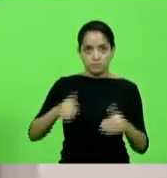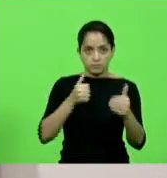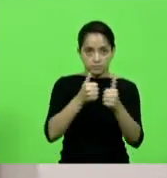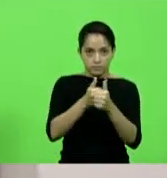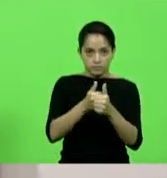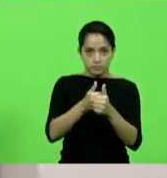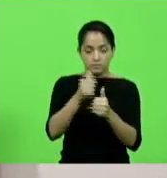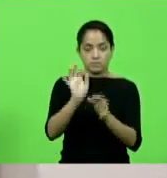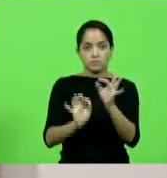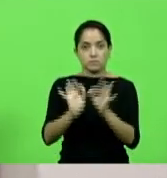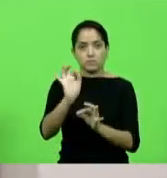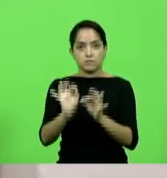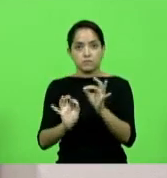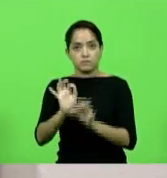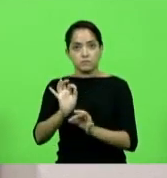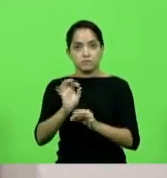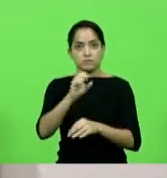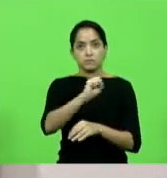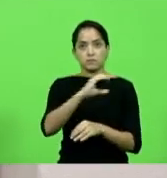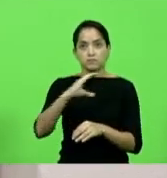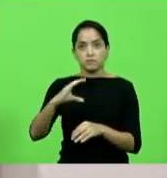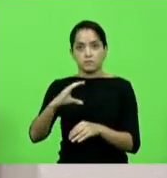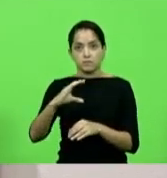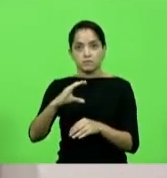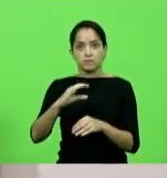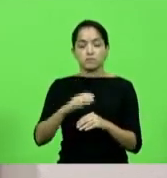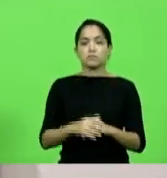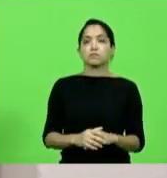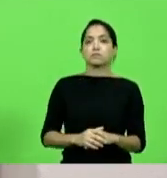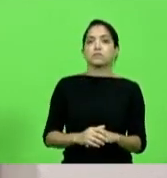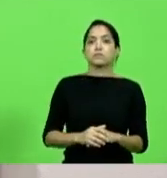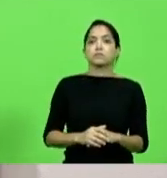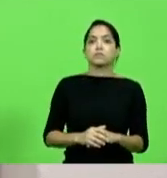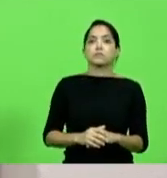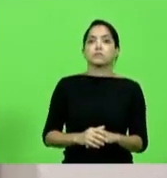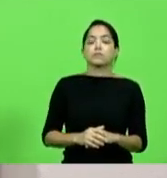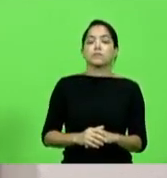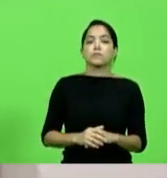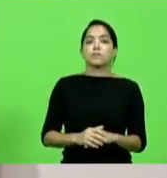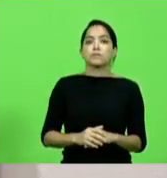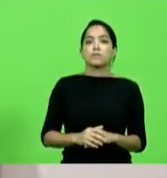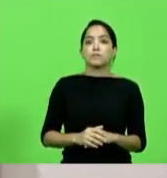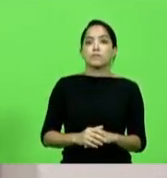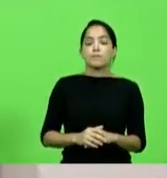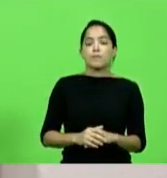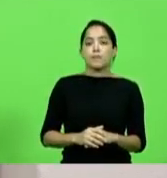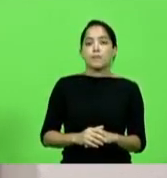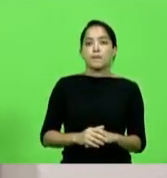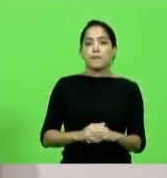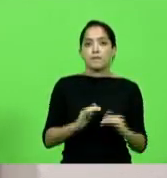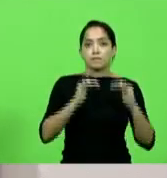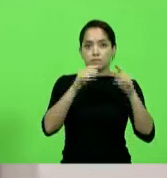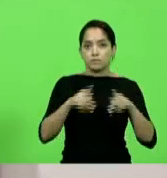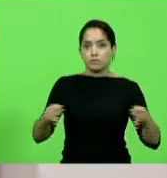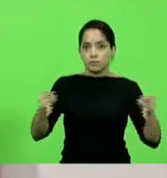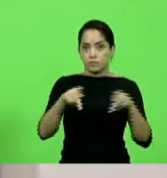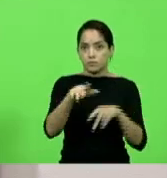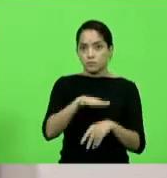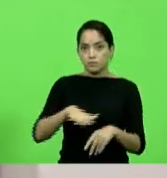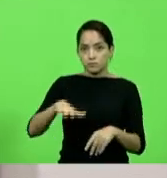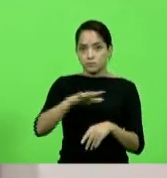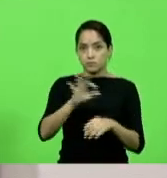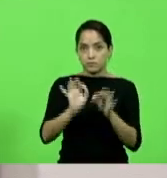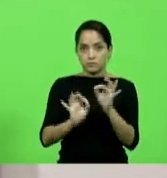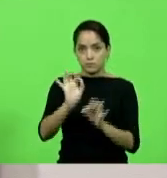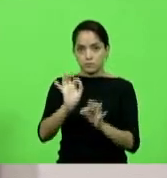Justiça do Estado de Santa Catarina, desembargador Ricardo Huesler. Excelentíssimo senhor procurador-geral de Justiça,